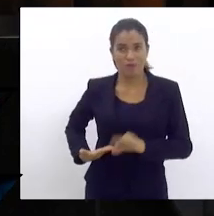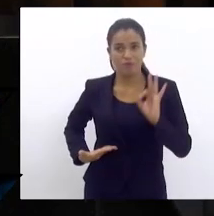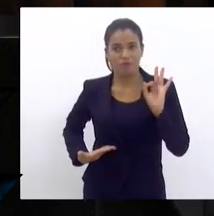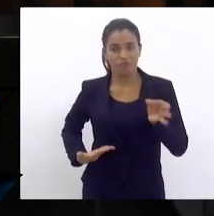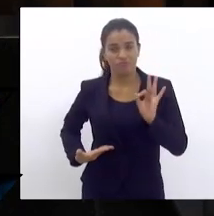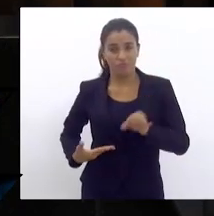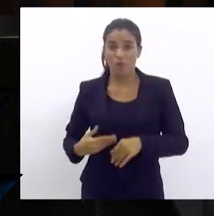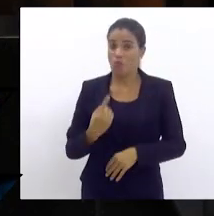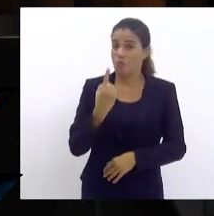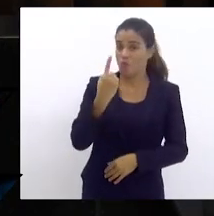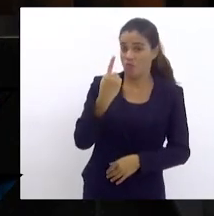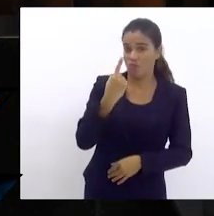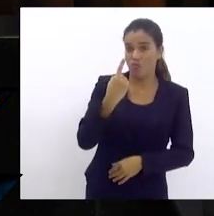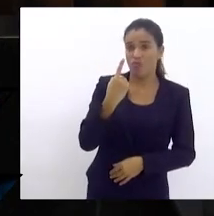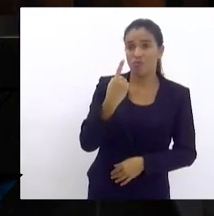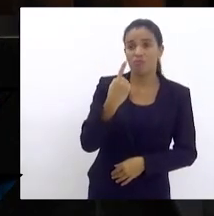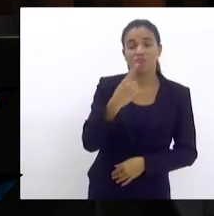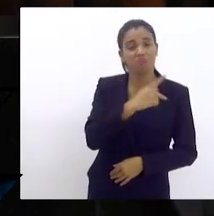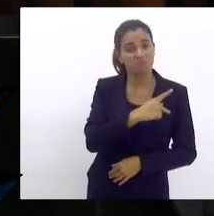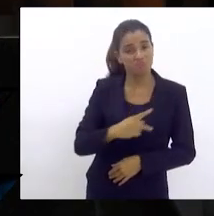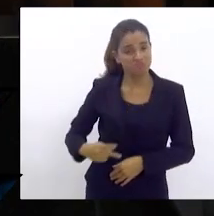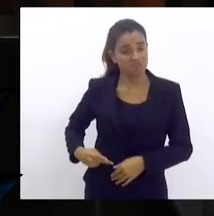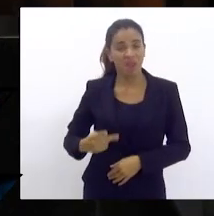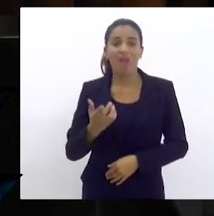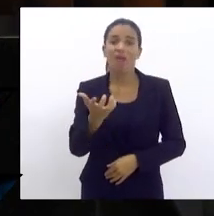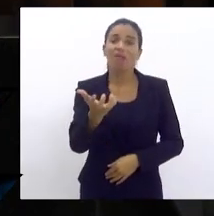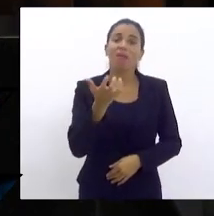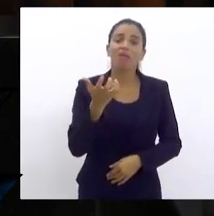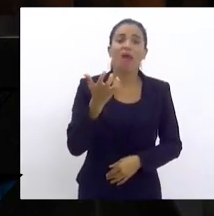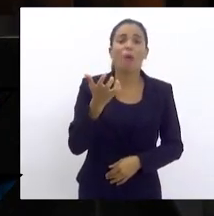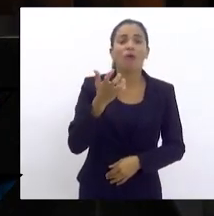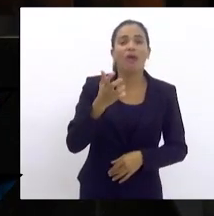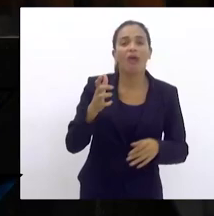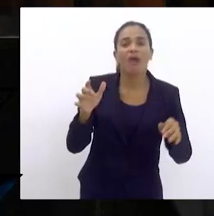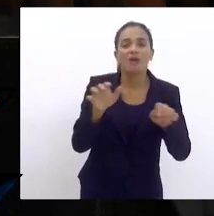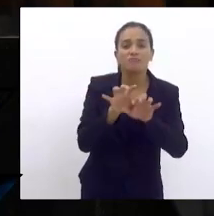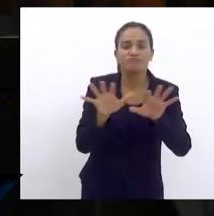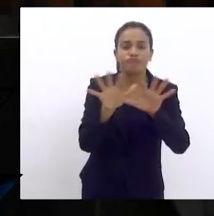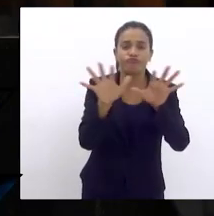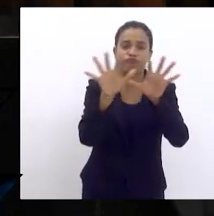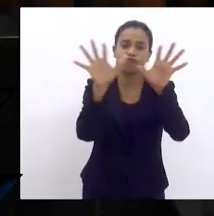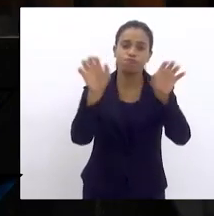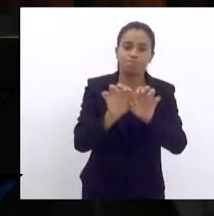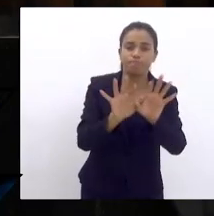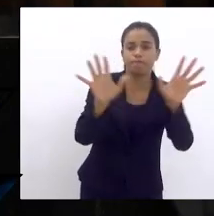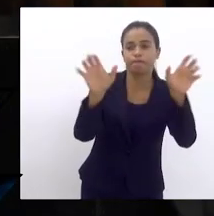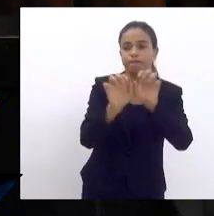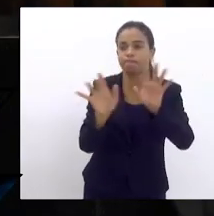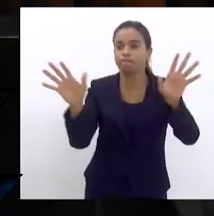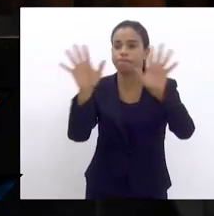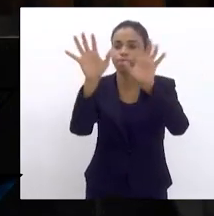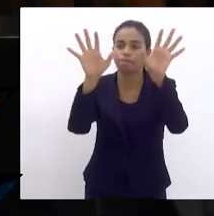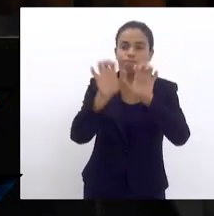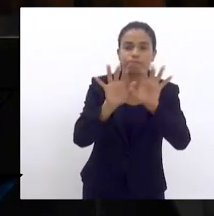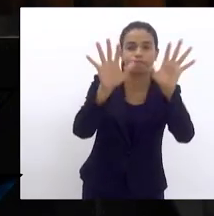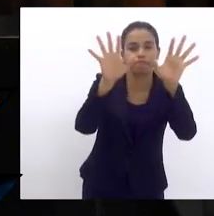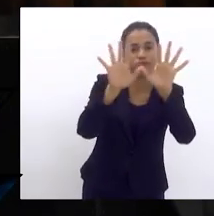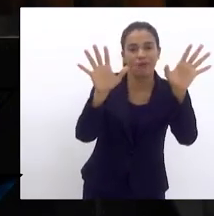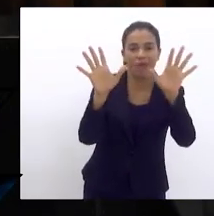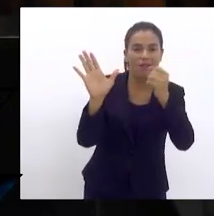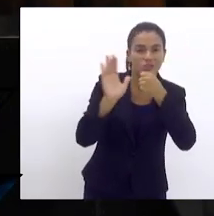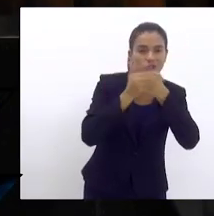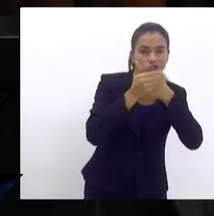um presidente que quer fazer uma cortina de fumaça de qualquer jeito porque ele está desesperado. Essa é a verdade.